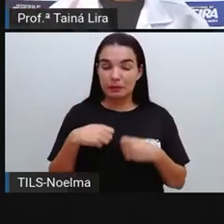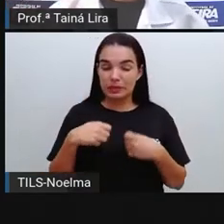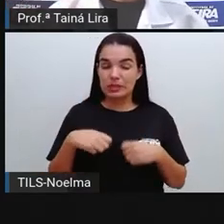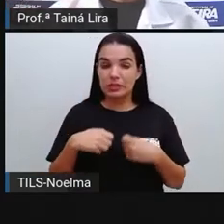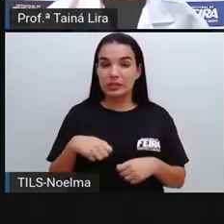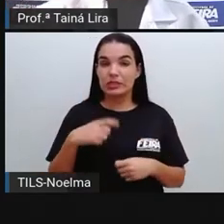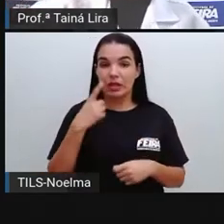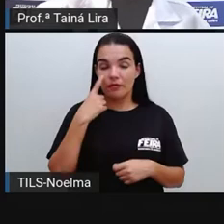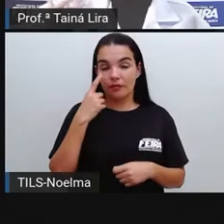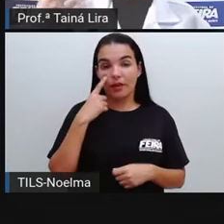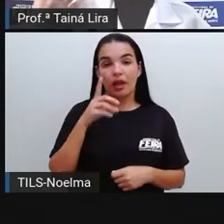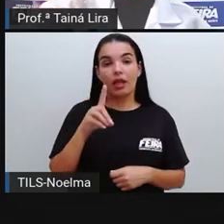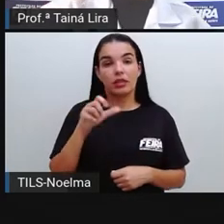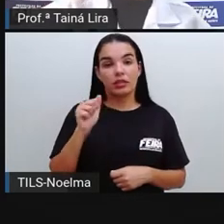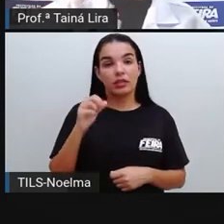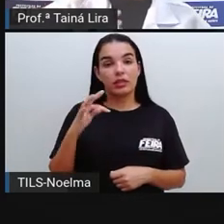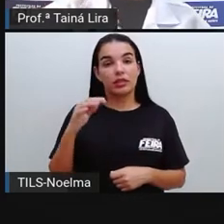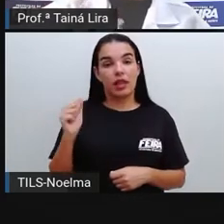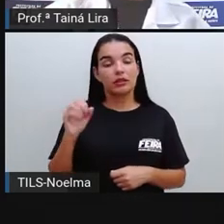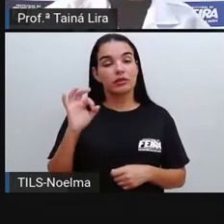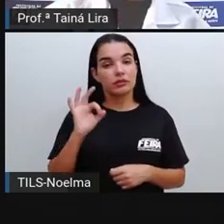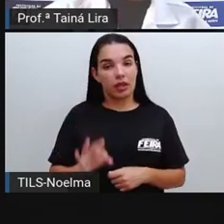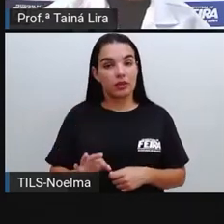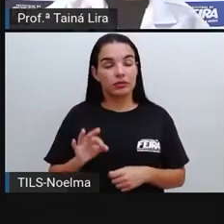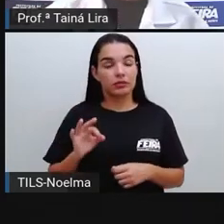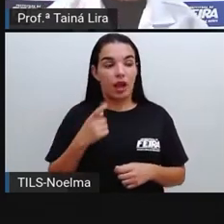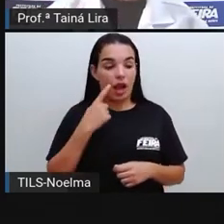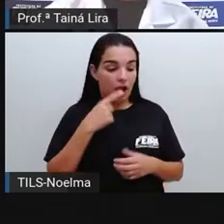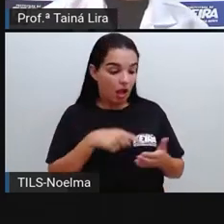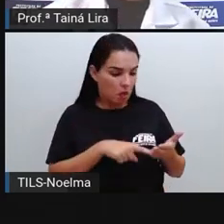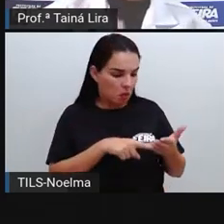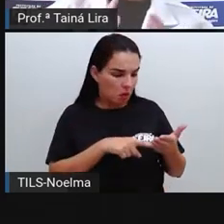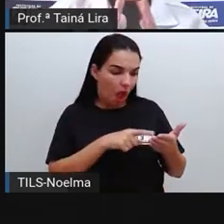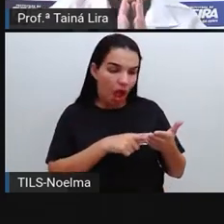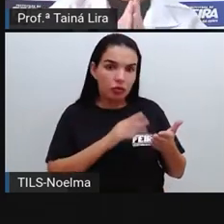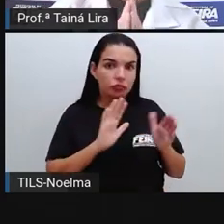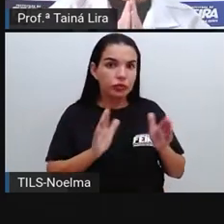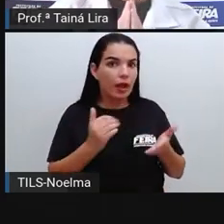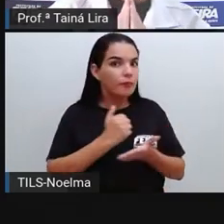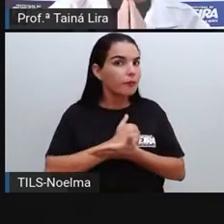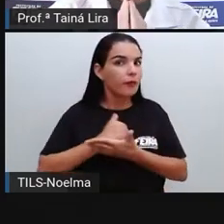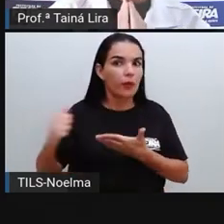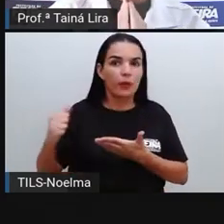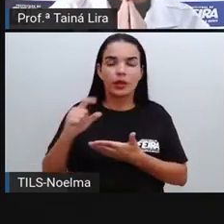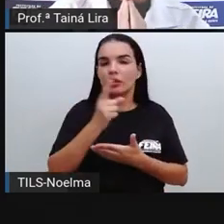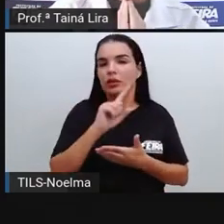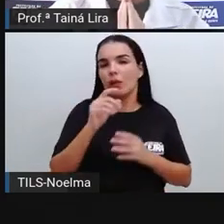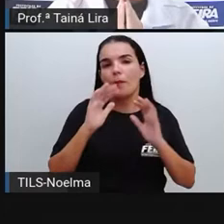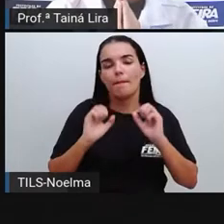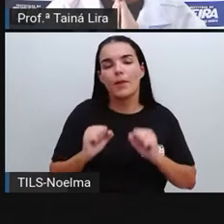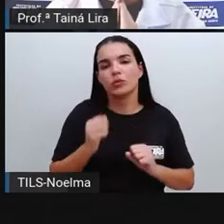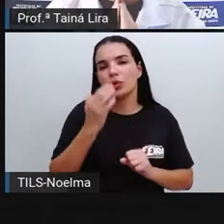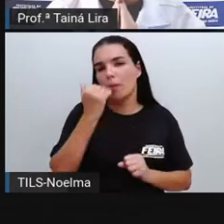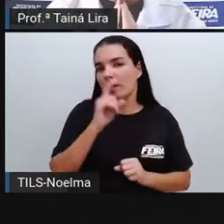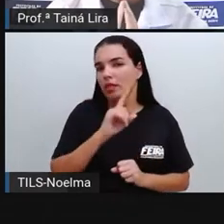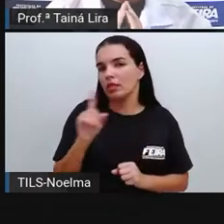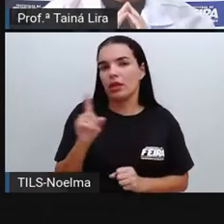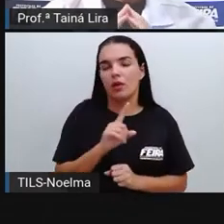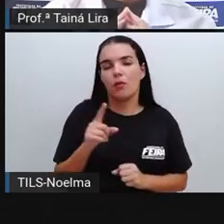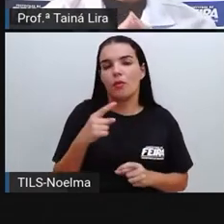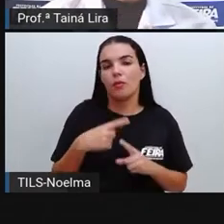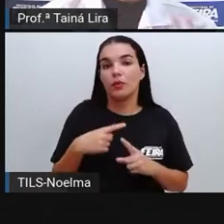validade. Aí, de repente, você pode me falar, ô Pró, mas por que tem alimento que a gente compra, né? Que